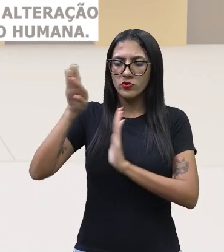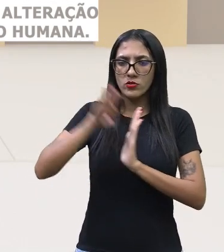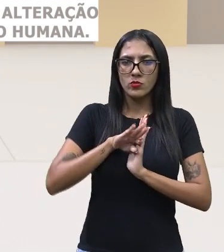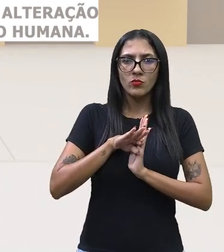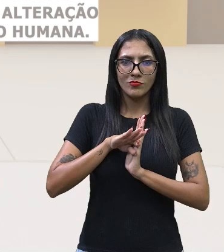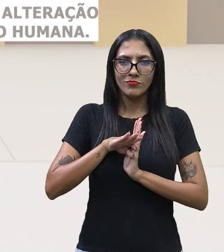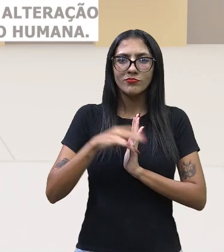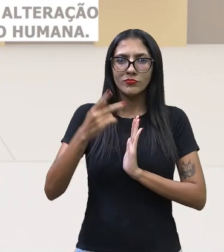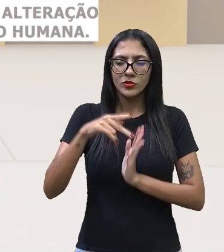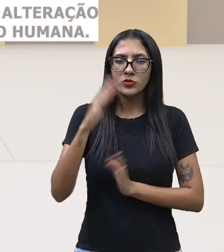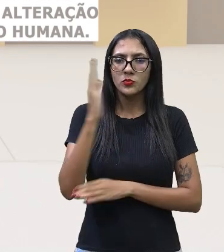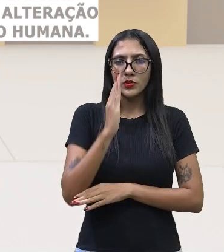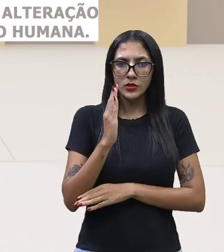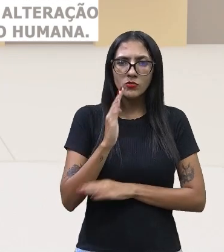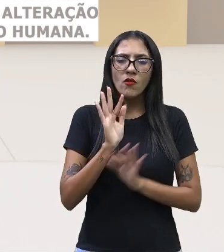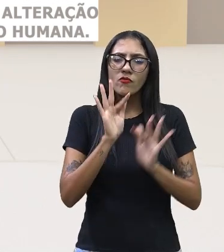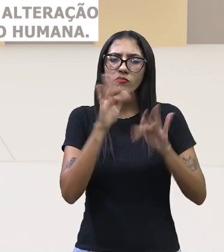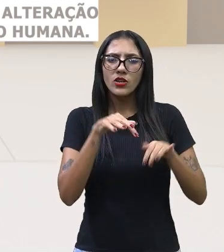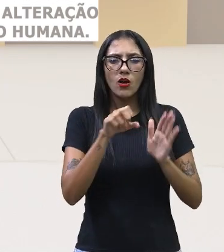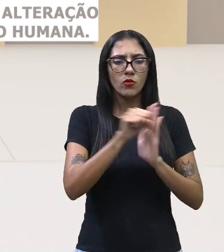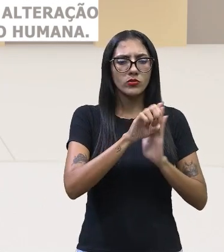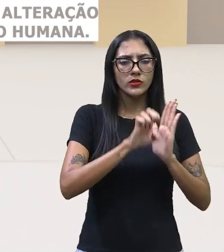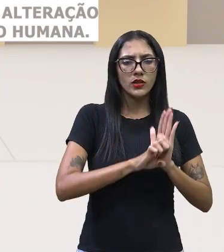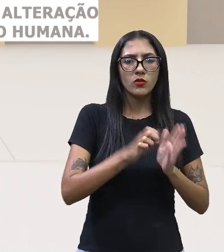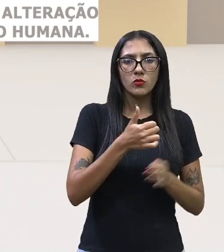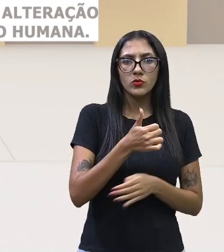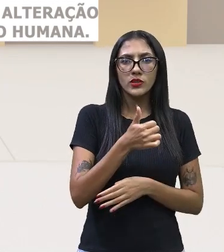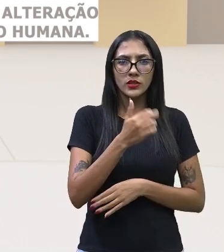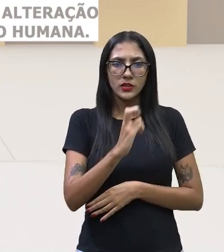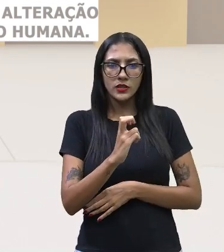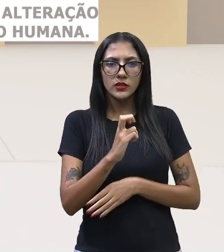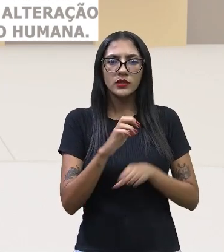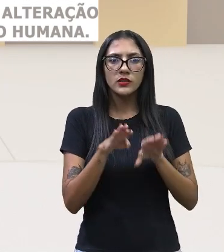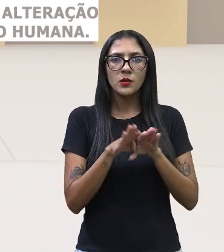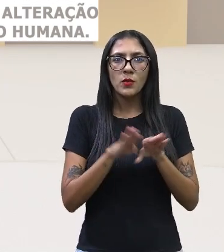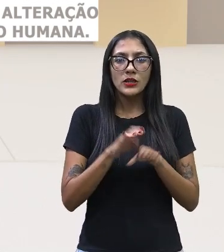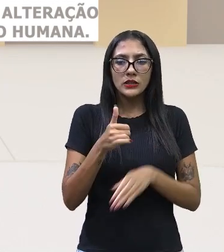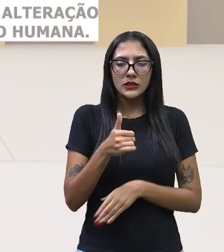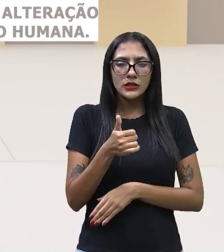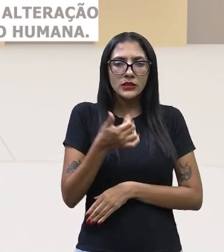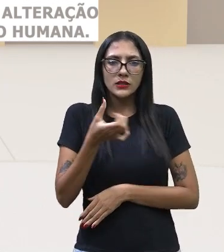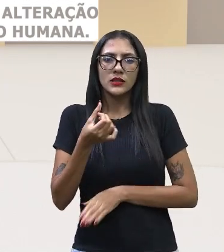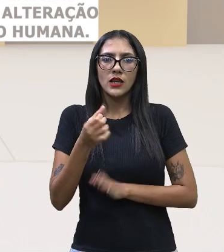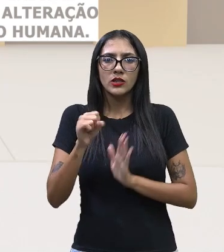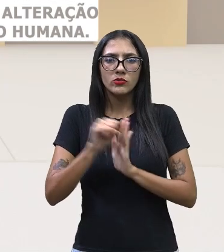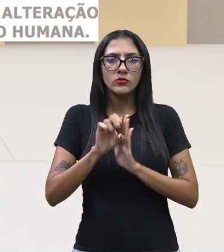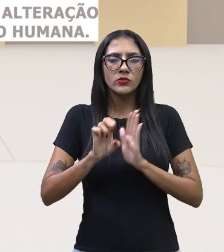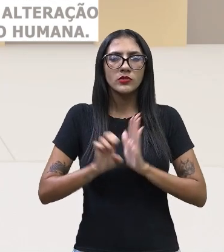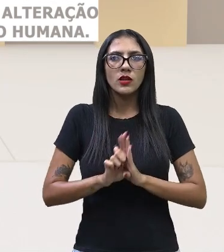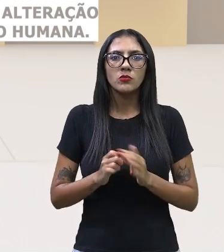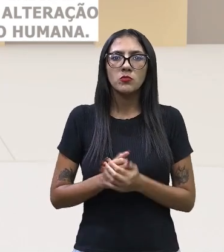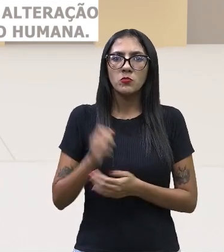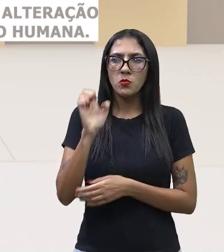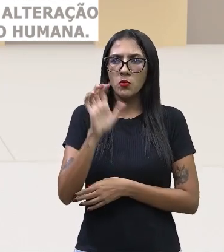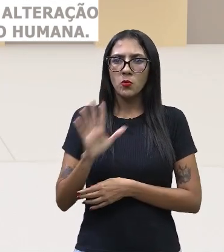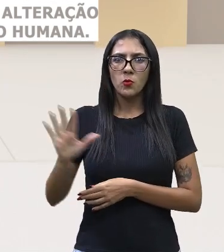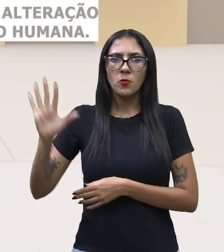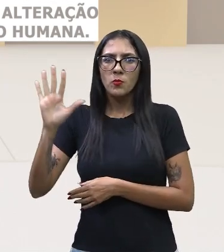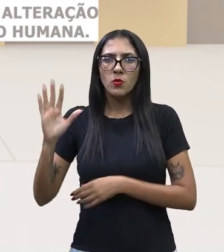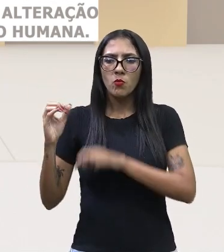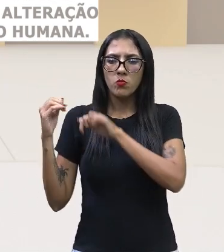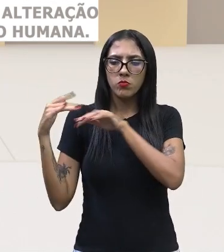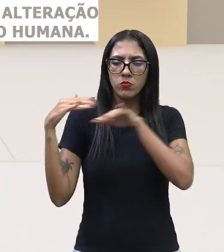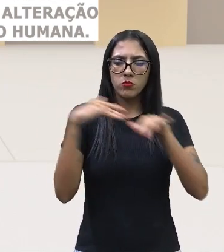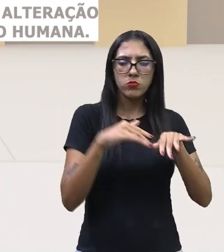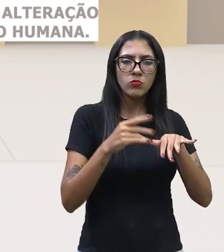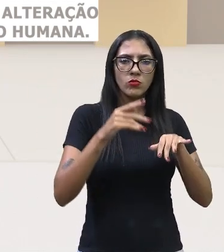começo, no final do século XV e no século XVI, foi quando, literalmente, as pessoas, o europeu, veio para a Amazônia e começou